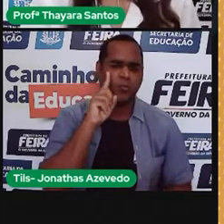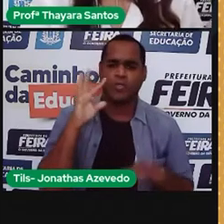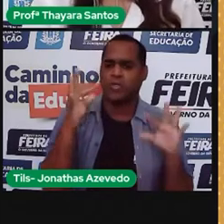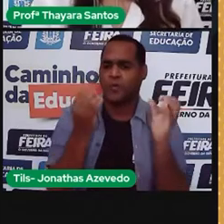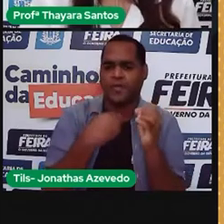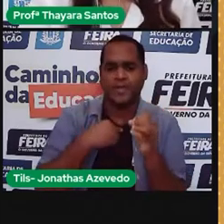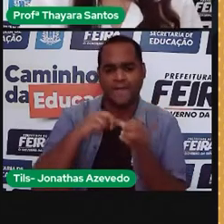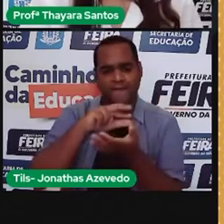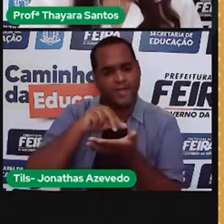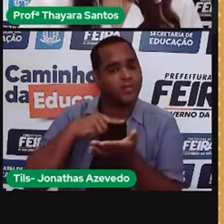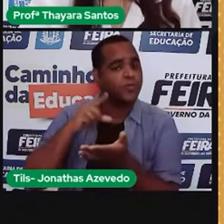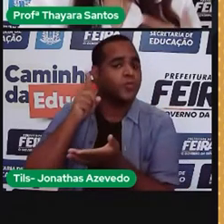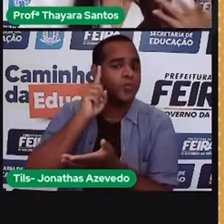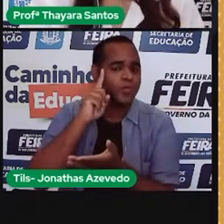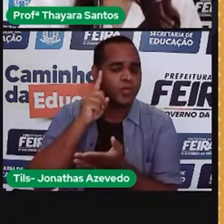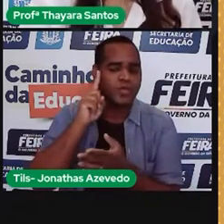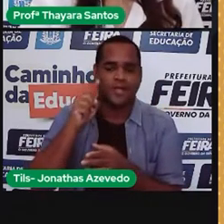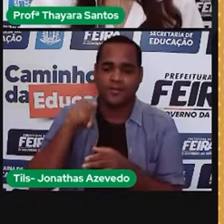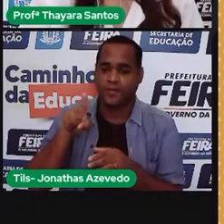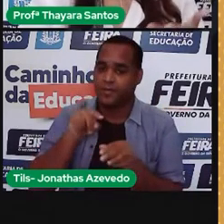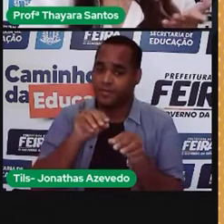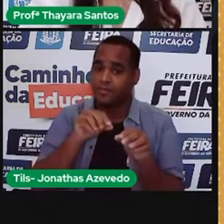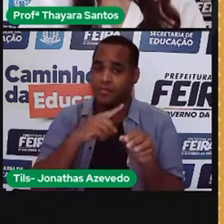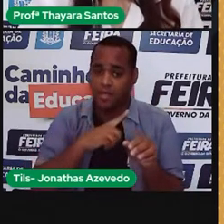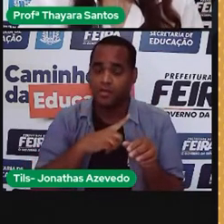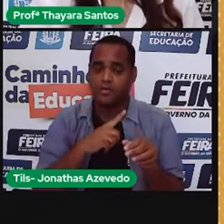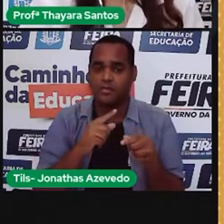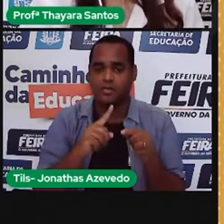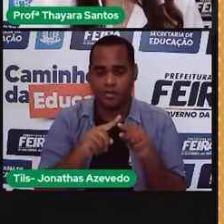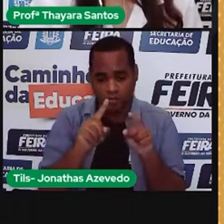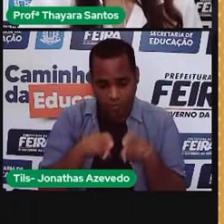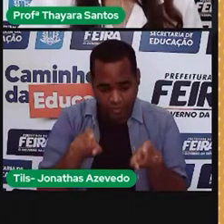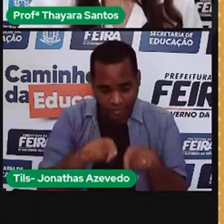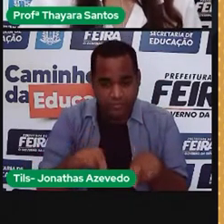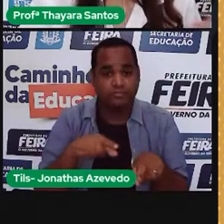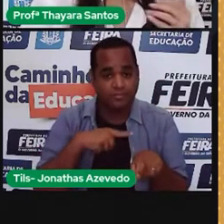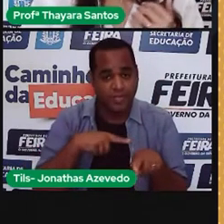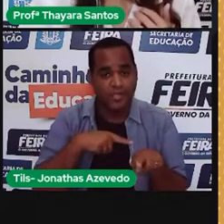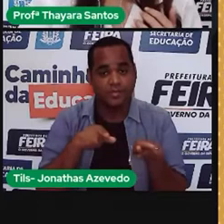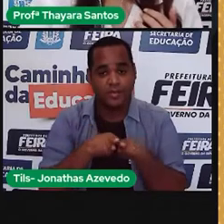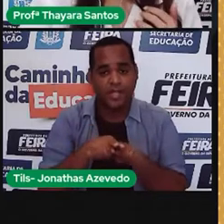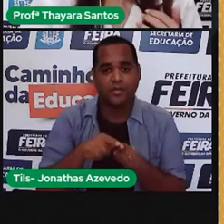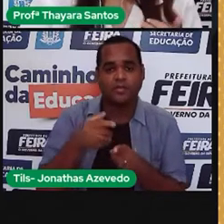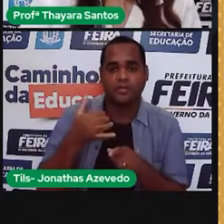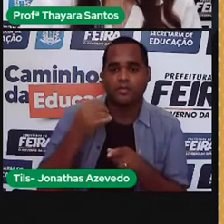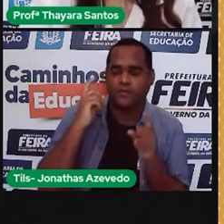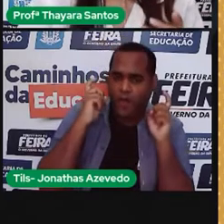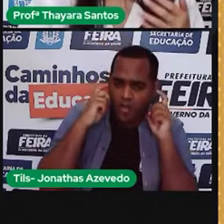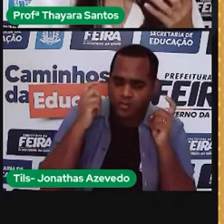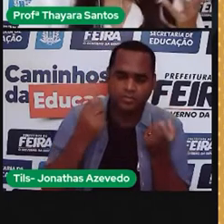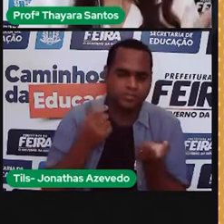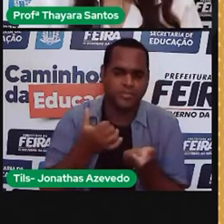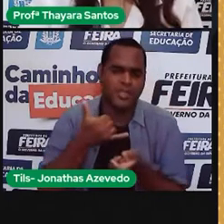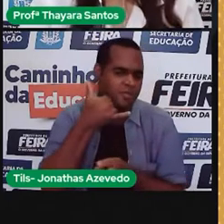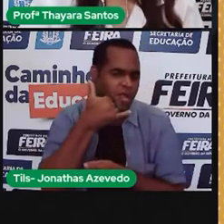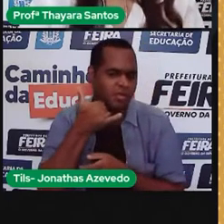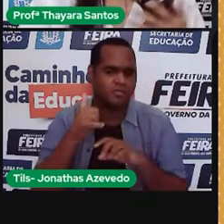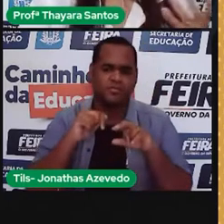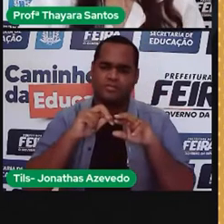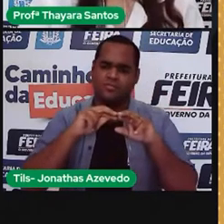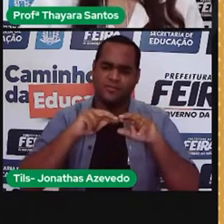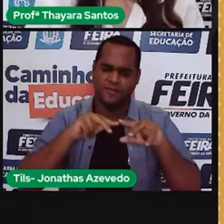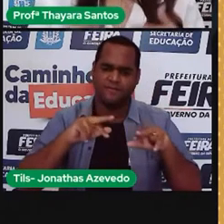que a gente consome no nosso dia a dia, né? Praticamente. Esse computador que eu estou usando para falar com vocês, o fone que eu estou usando, tudo aqui